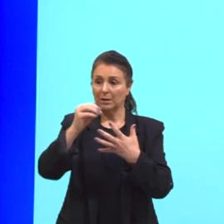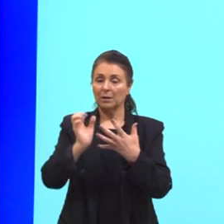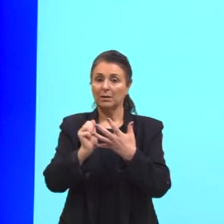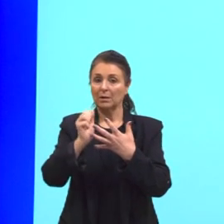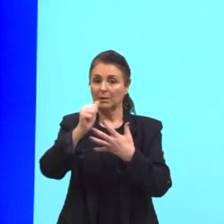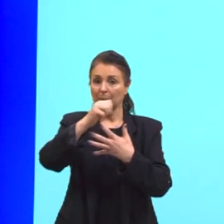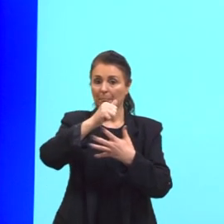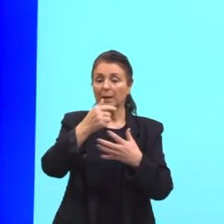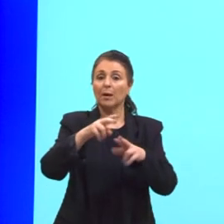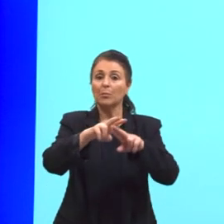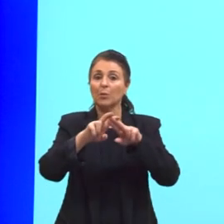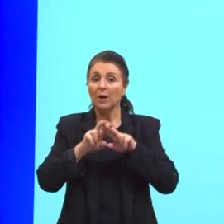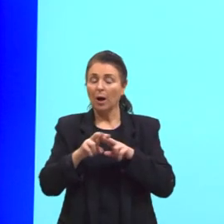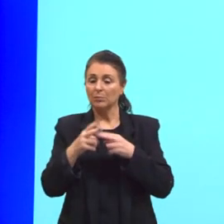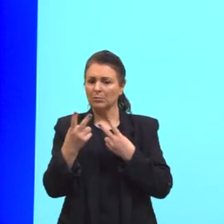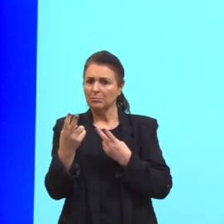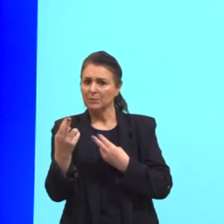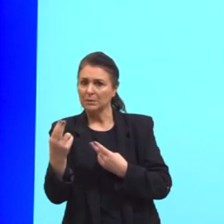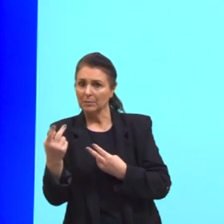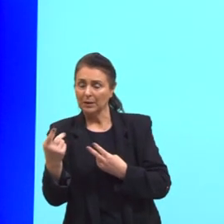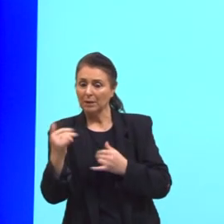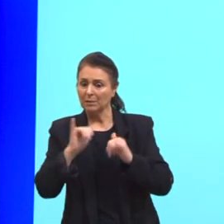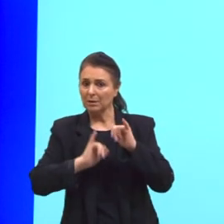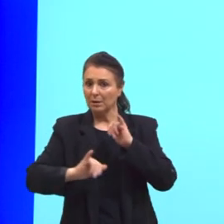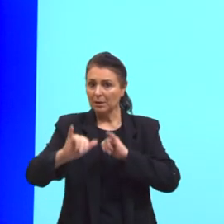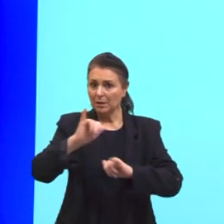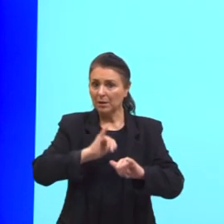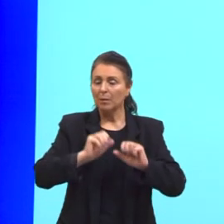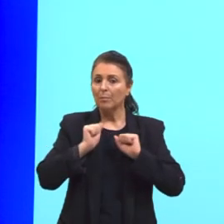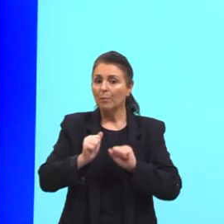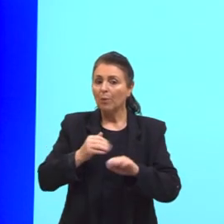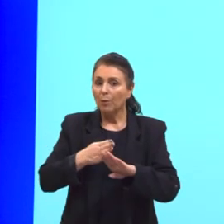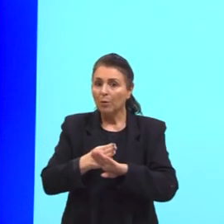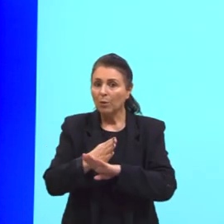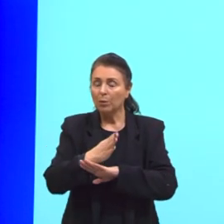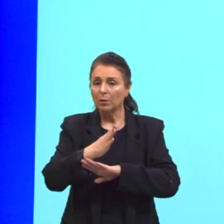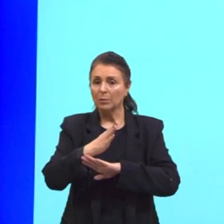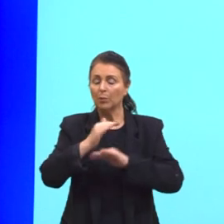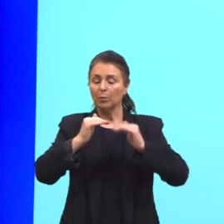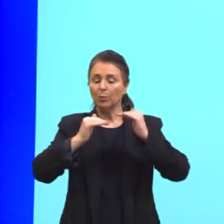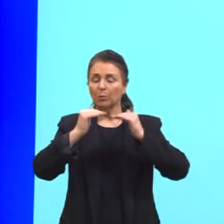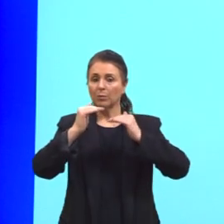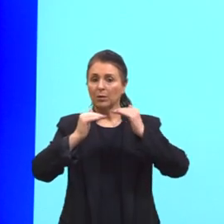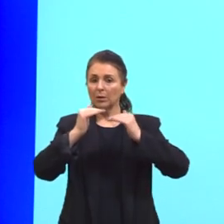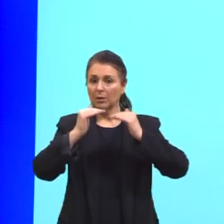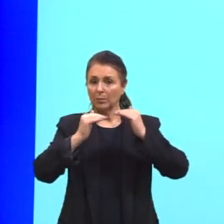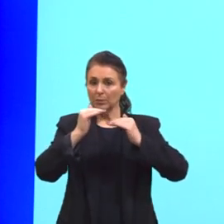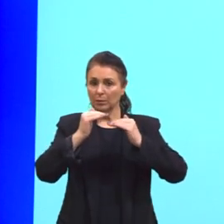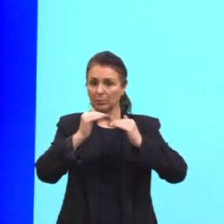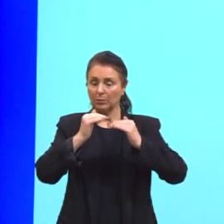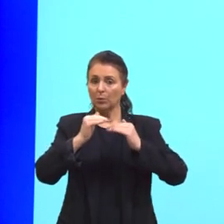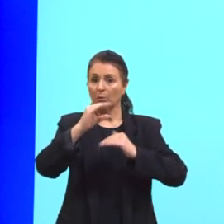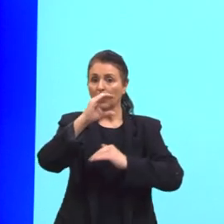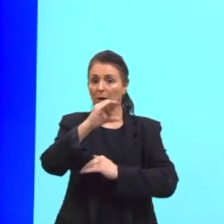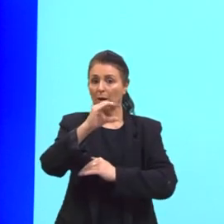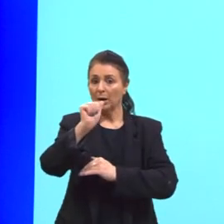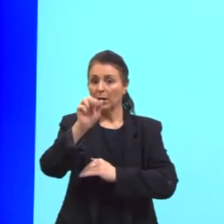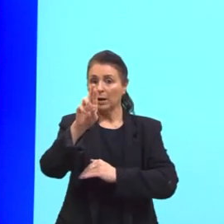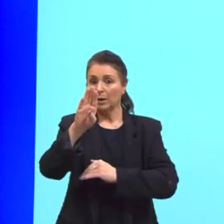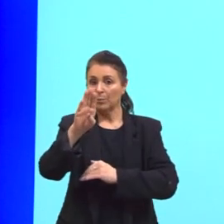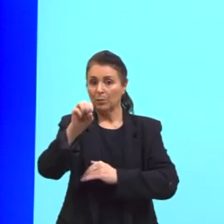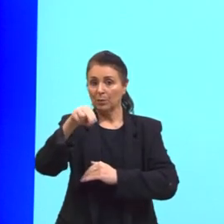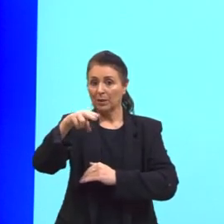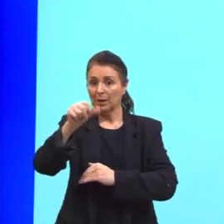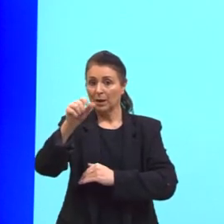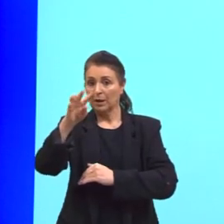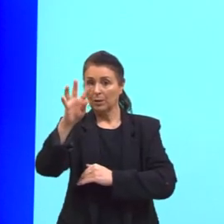semelhança química, pode participar no equilíbrio com carbonato e